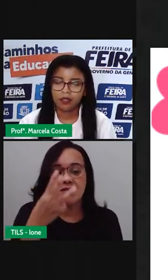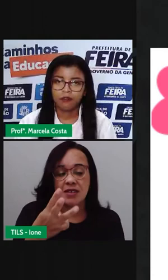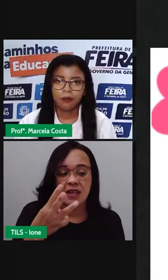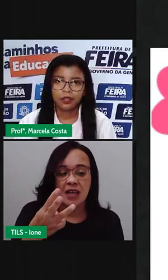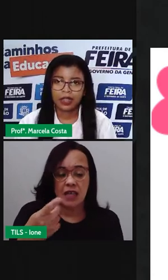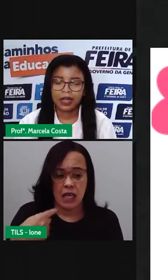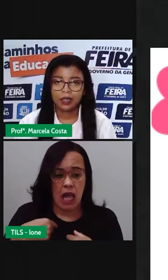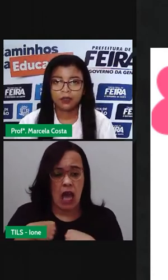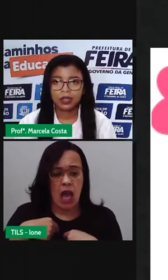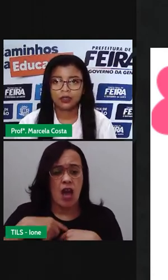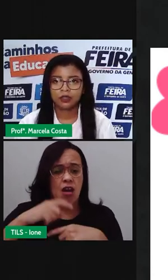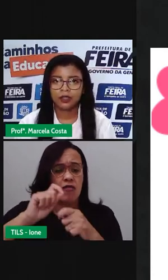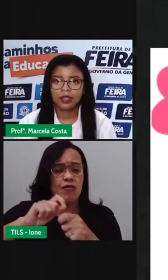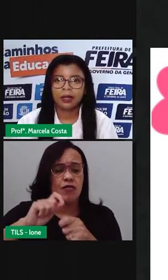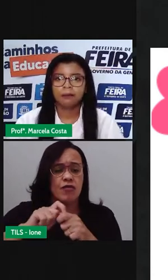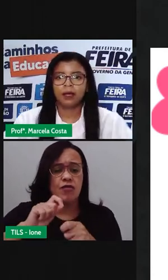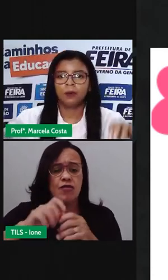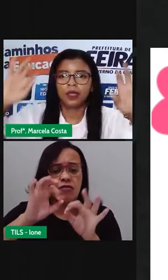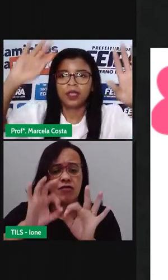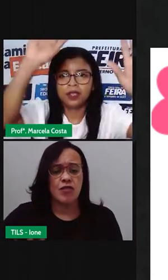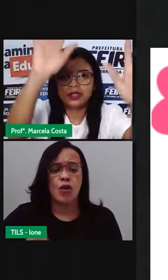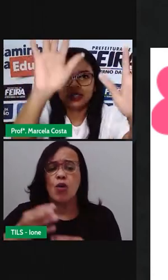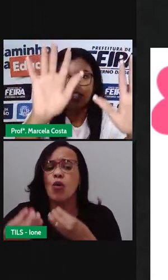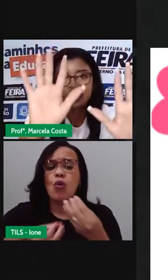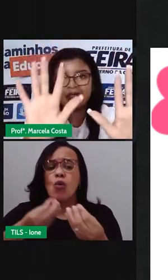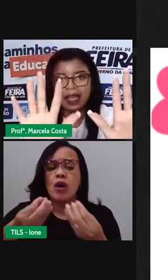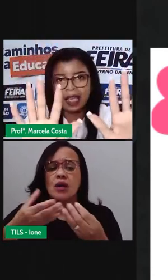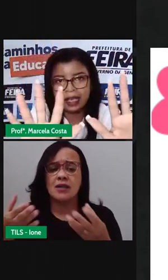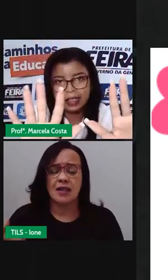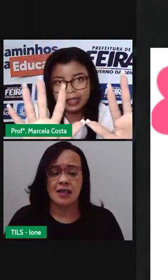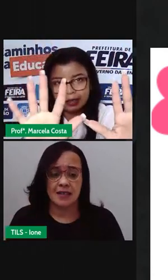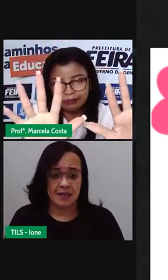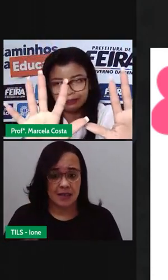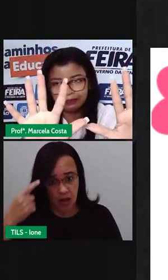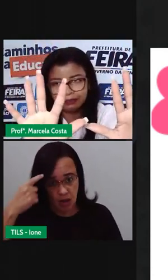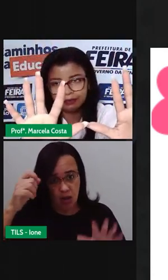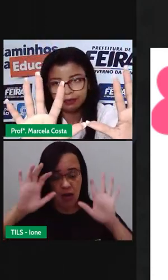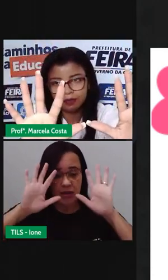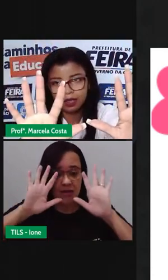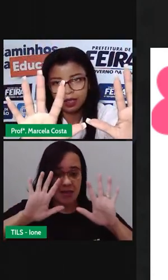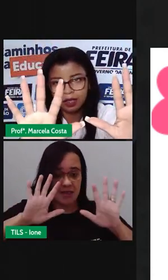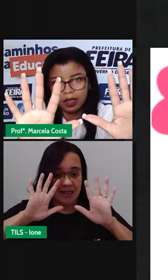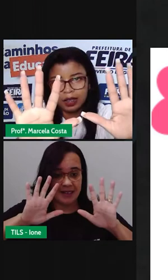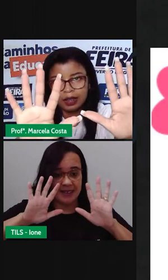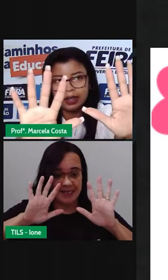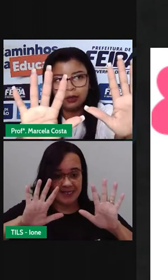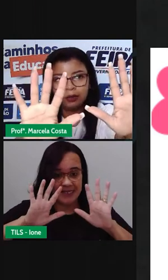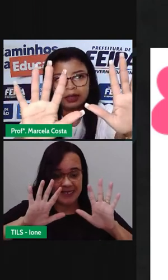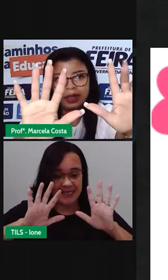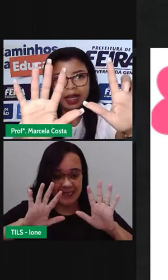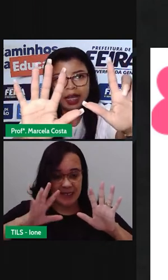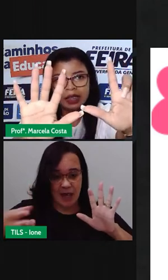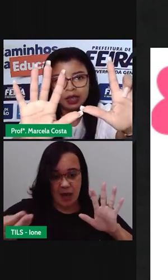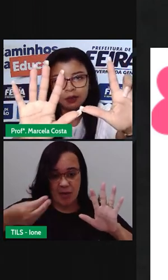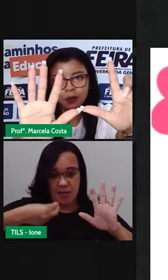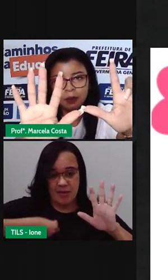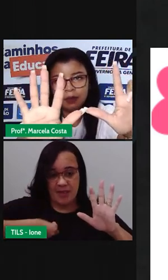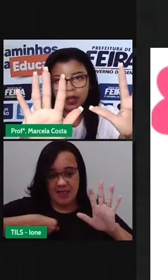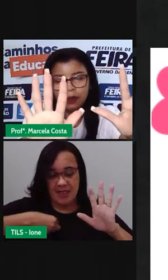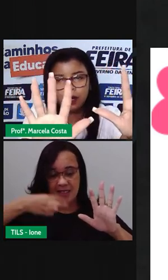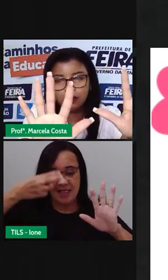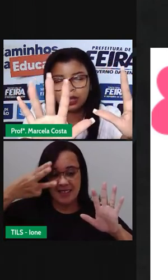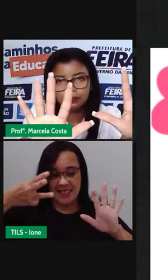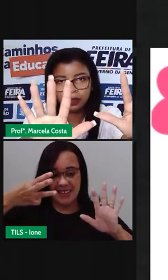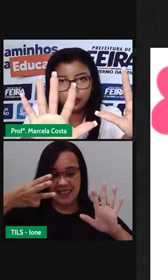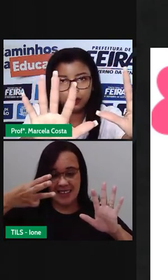Vou mostrar aqui usando os dedos da mão. eu tinha 10 deu 3 para